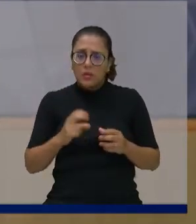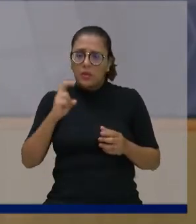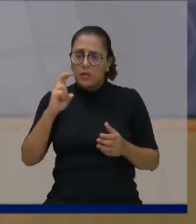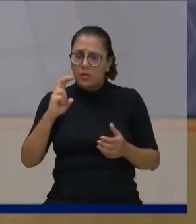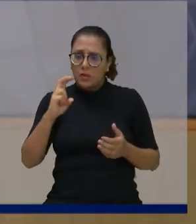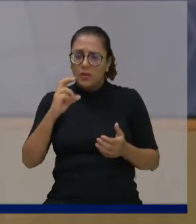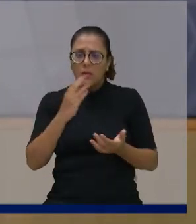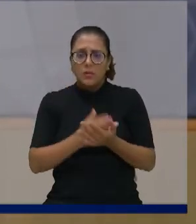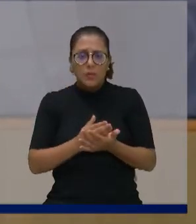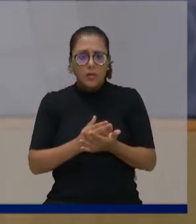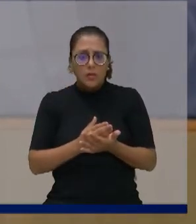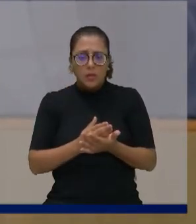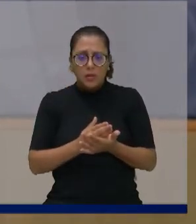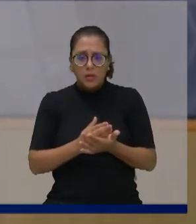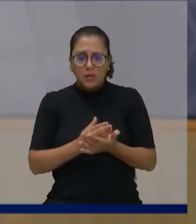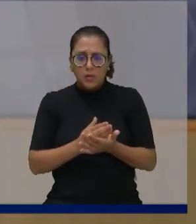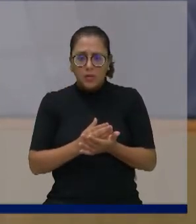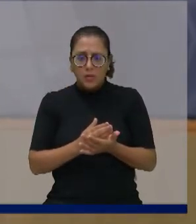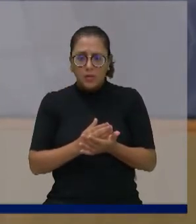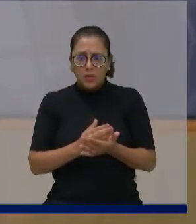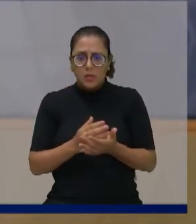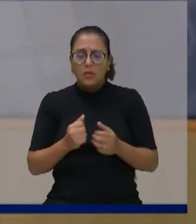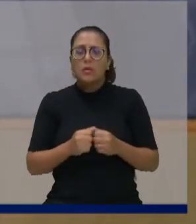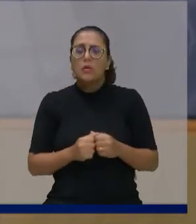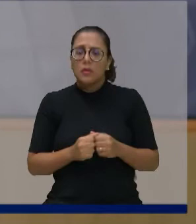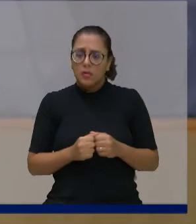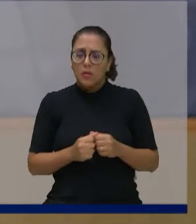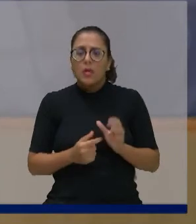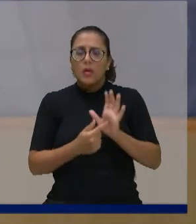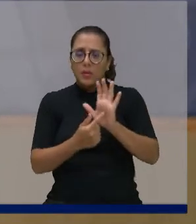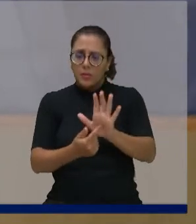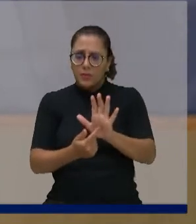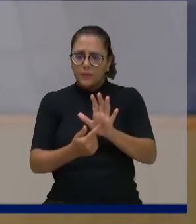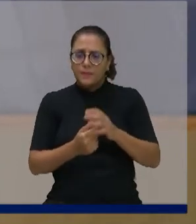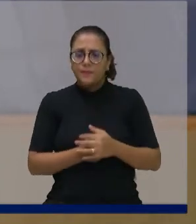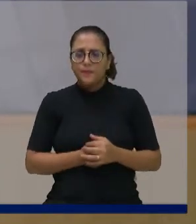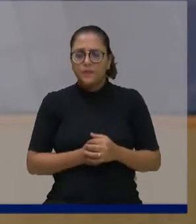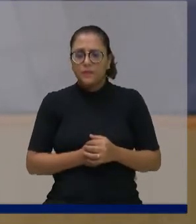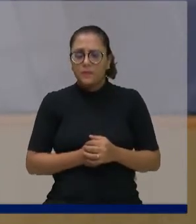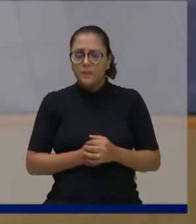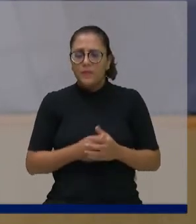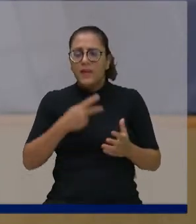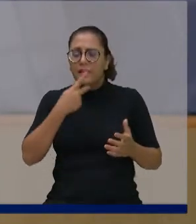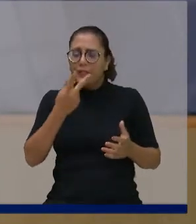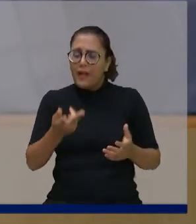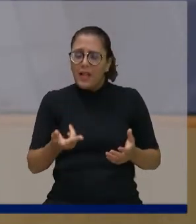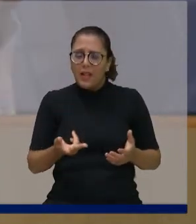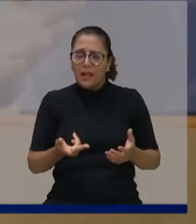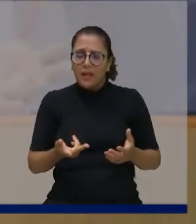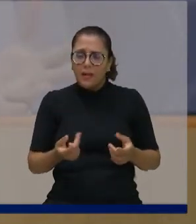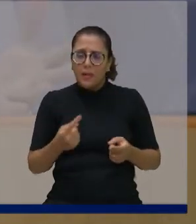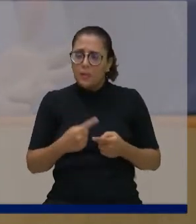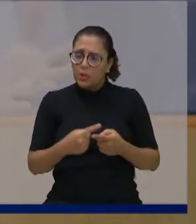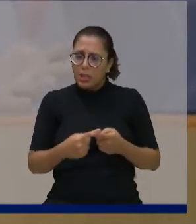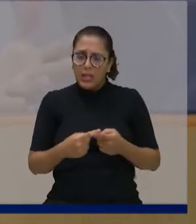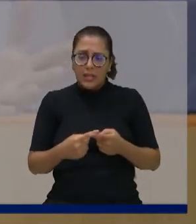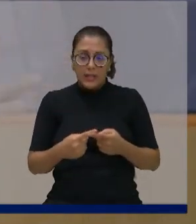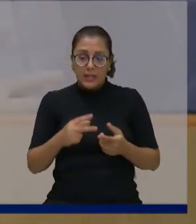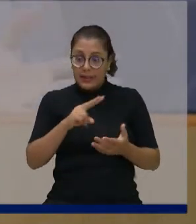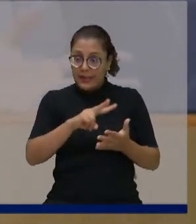quando tiver que colocar requerimento na hora, deixa para a próxima sessão, aí sim é transparência. Agora, falar em transparência, porque não leu,